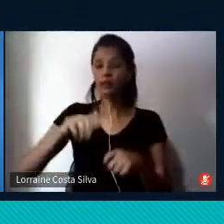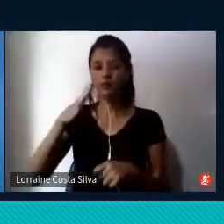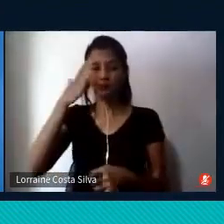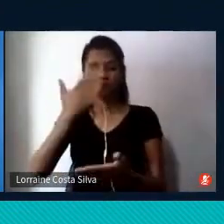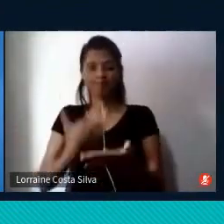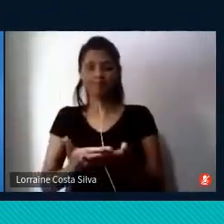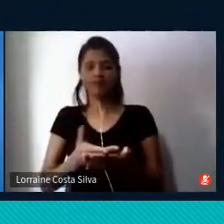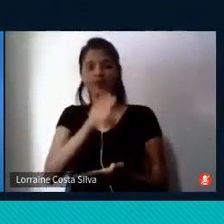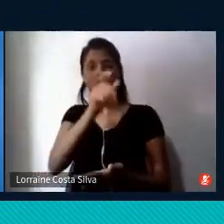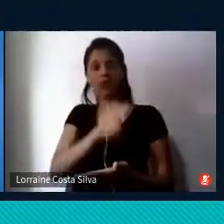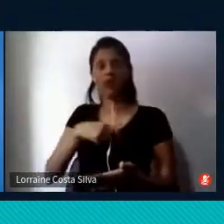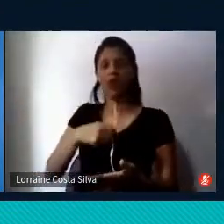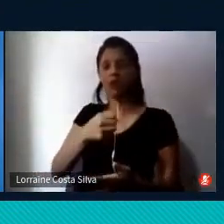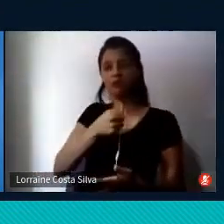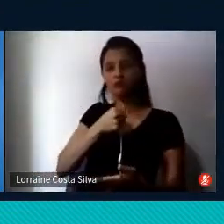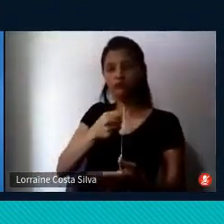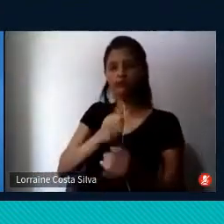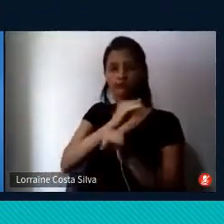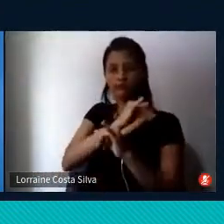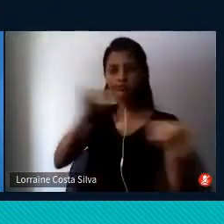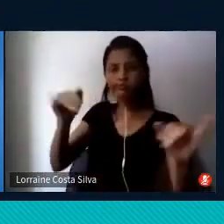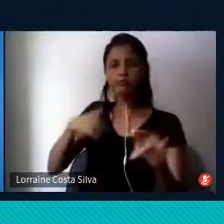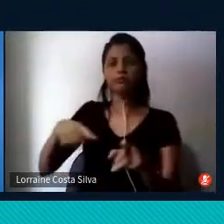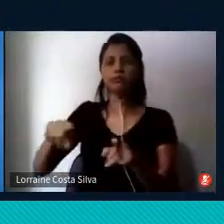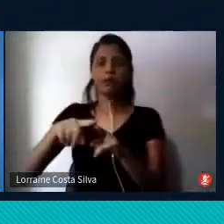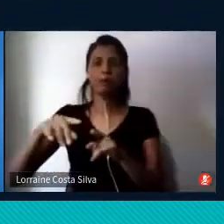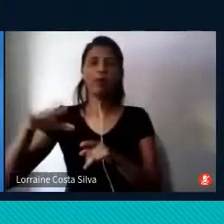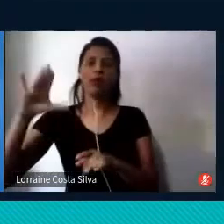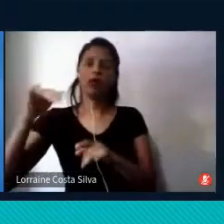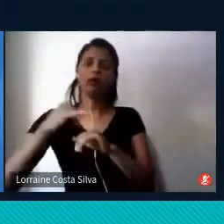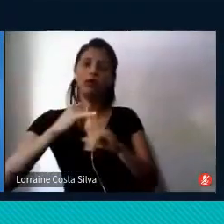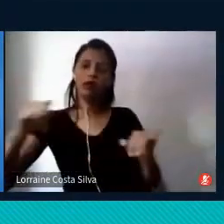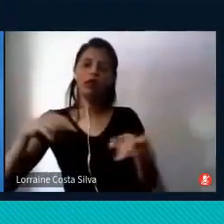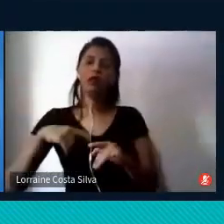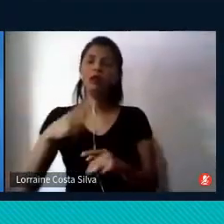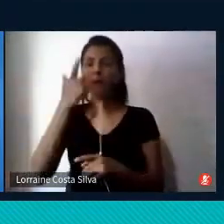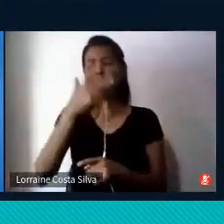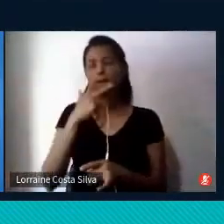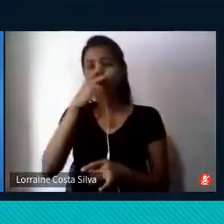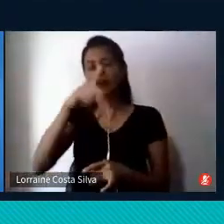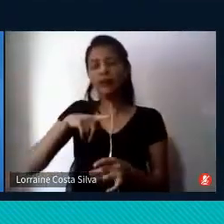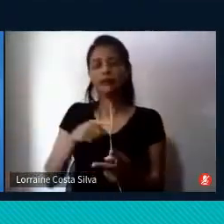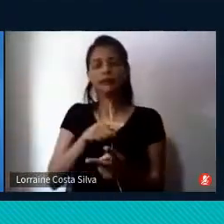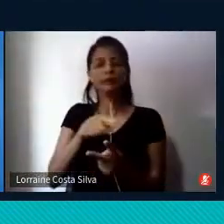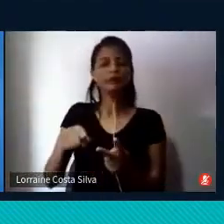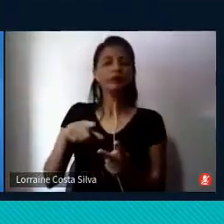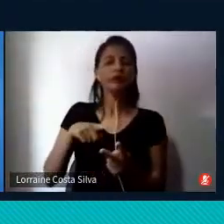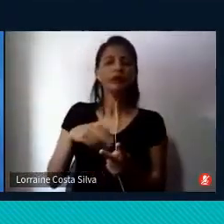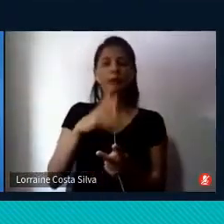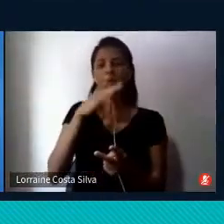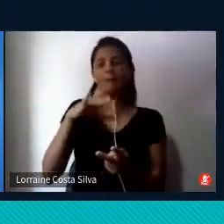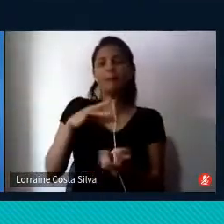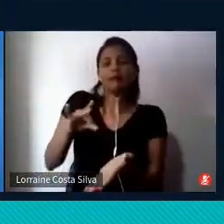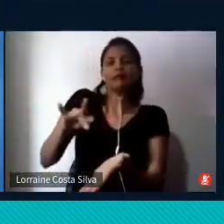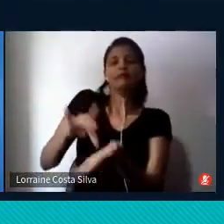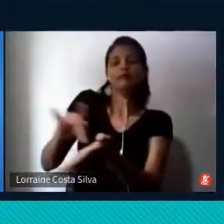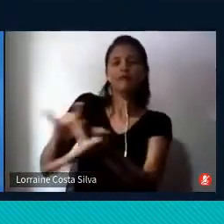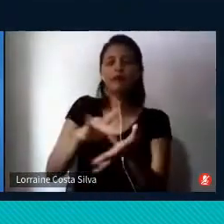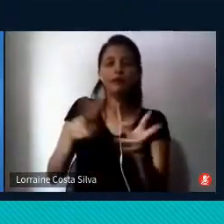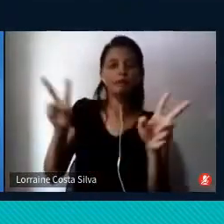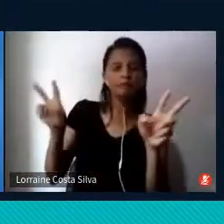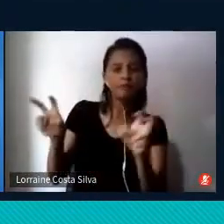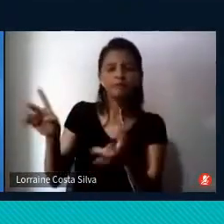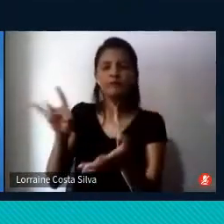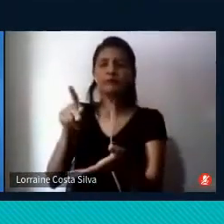ou confiar no que a ciência diz, parte da ideia de que a informação que eles transmitem são verídicas, entre aspas, ou